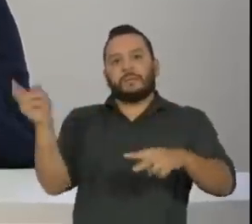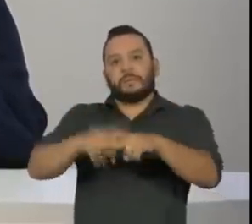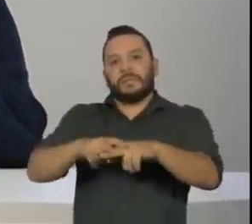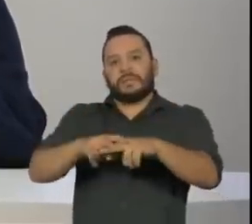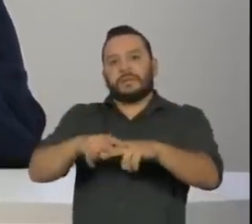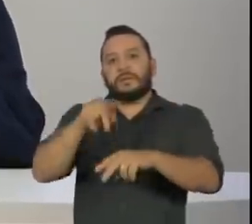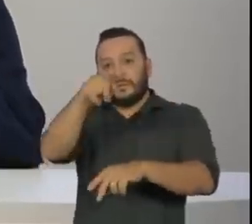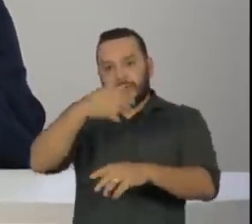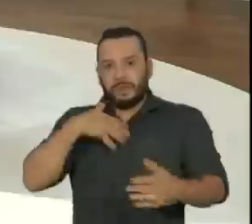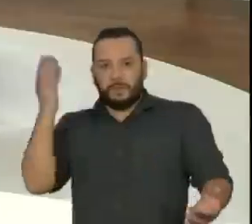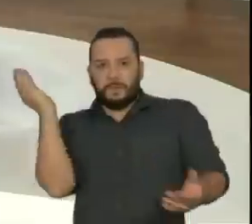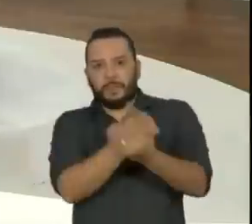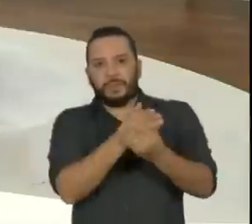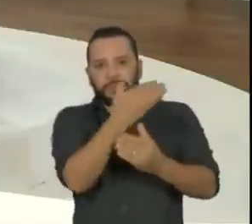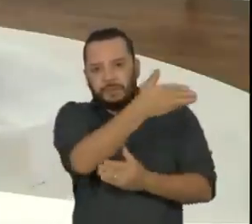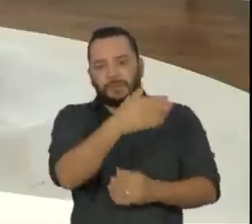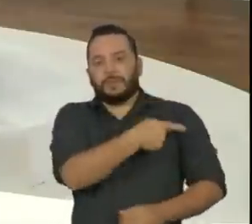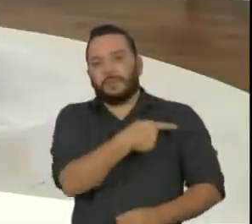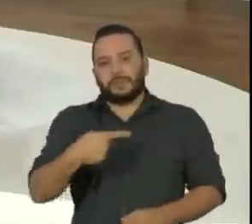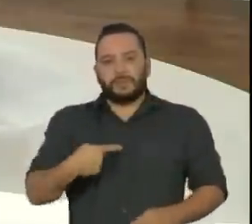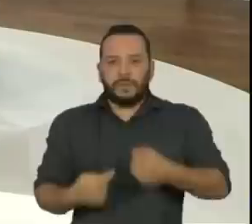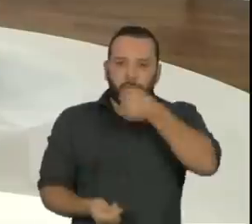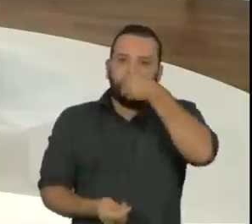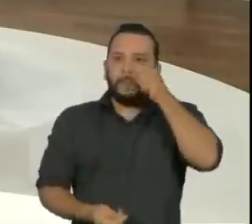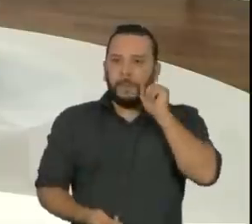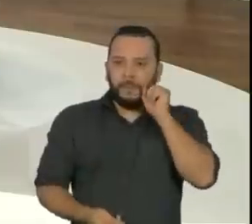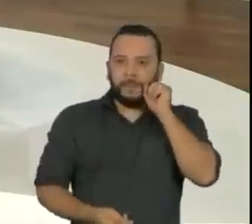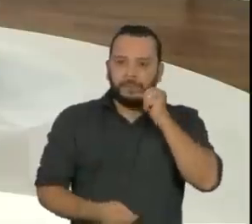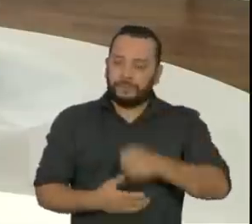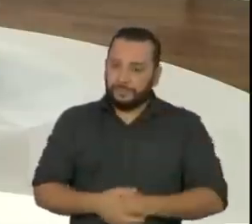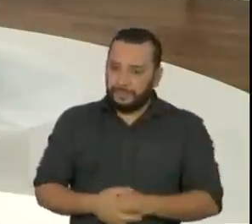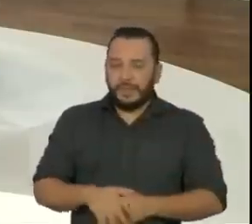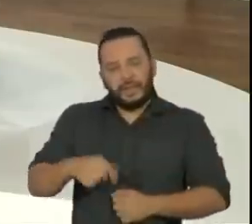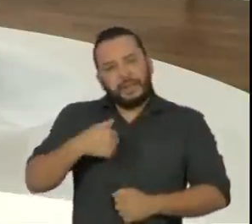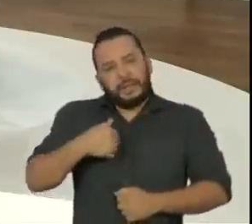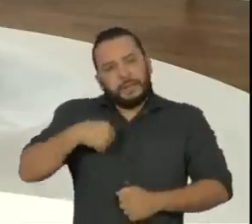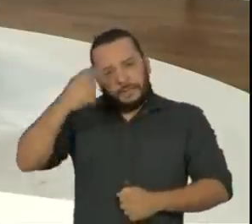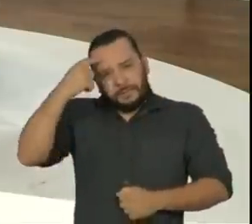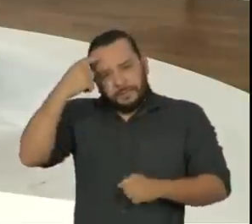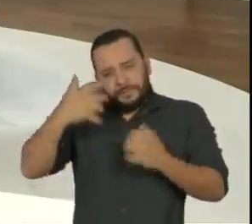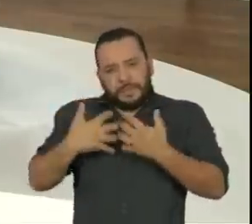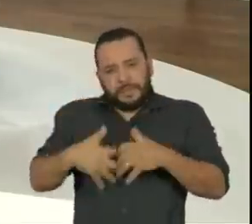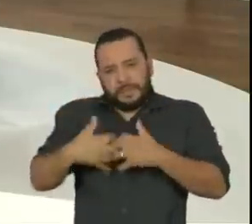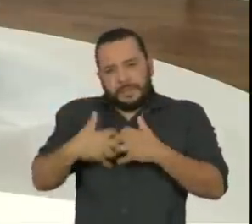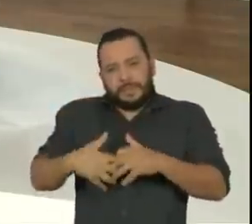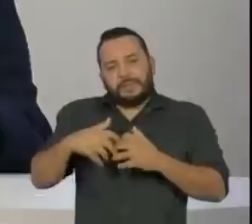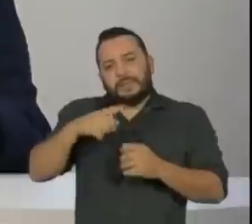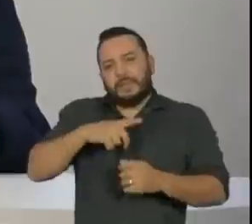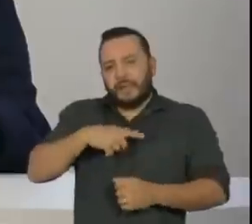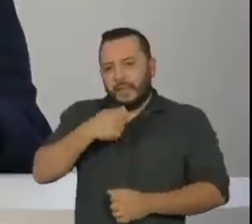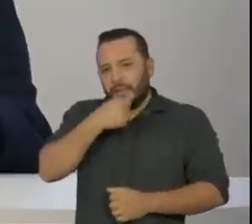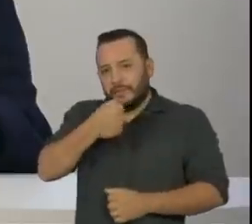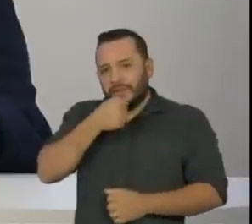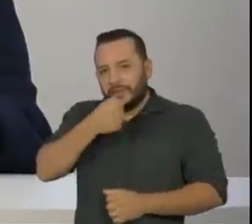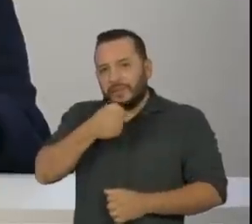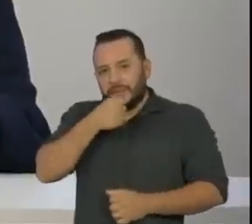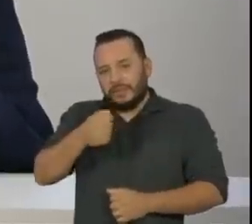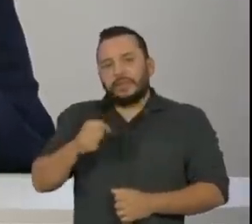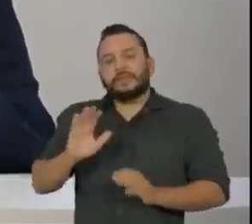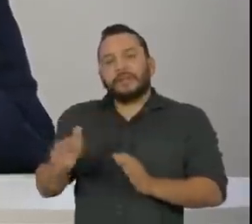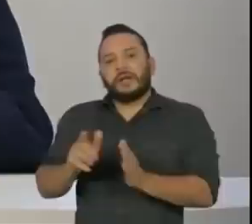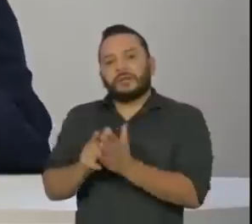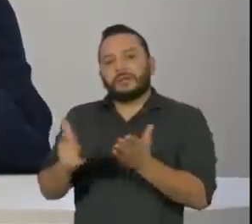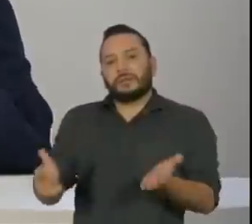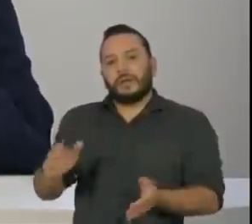agora é você quem processa o pastor. E aí pensando em tudo isso, eu vi uma entrevista sua ao Estadão, em que você fala que